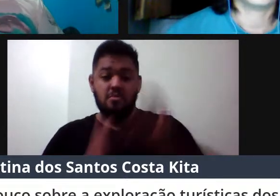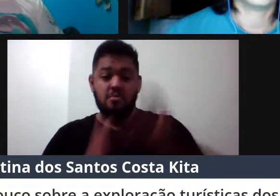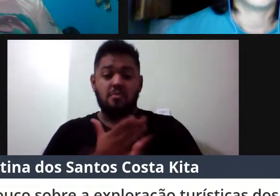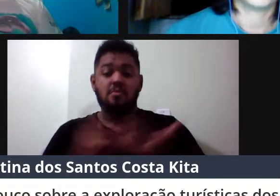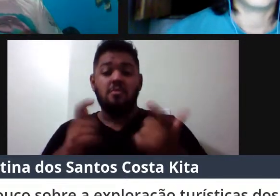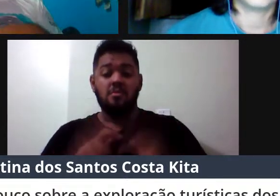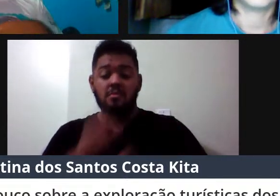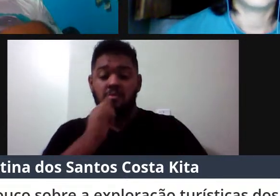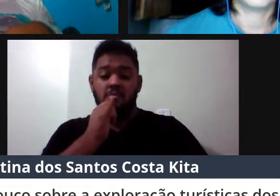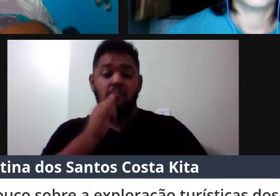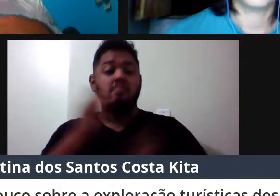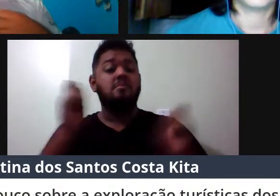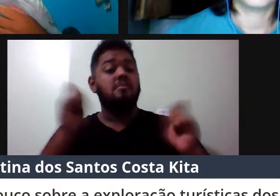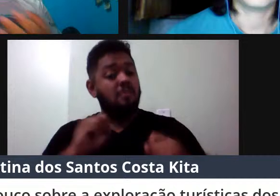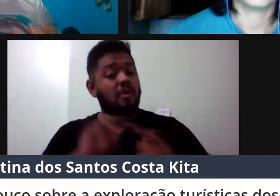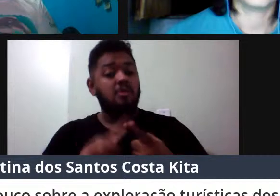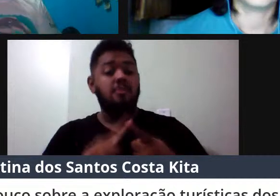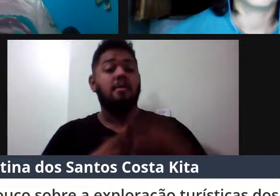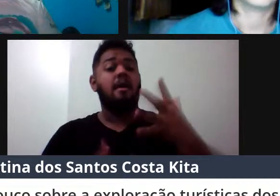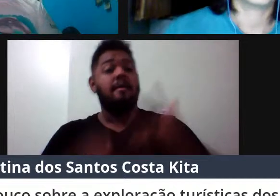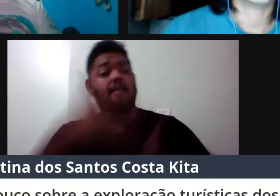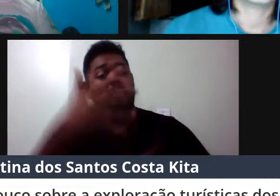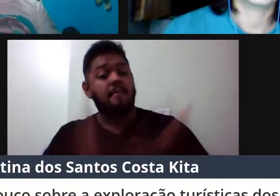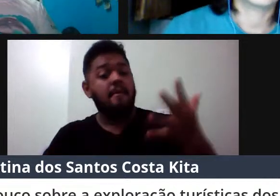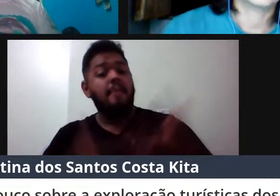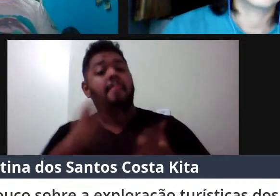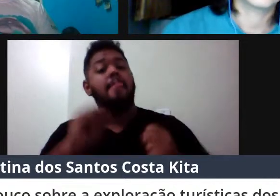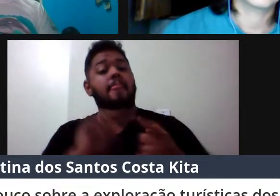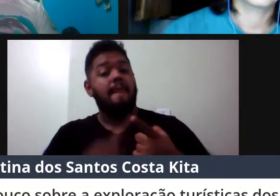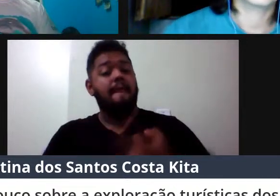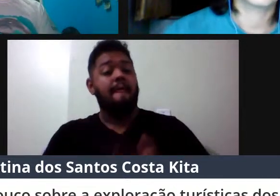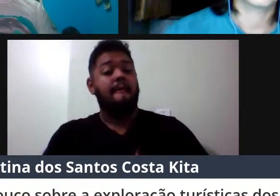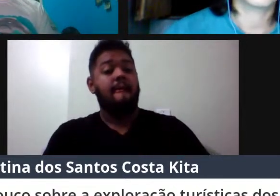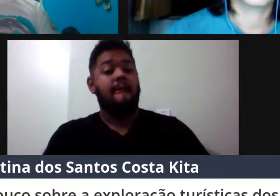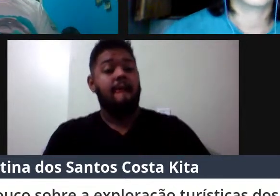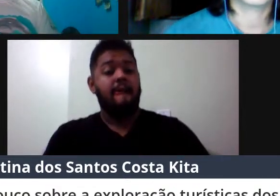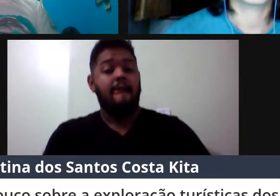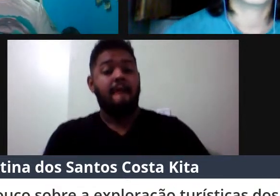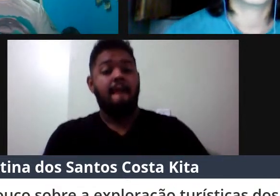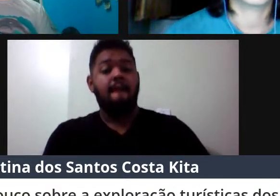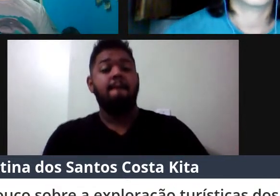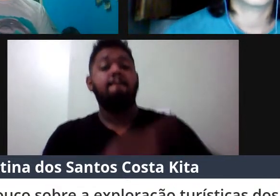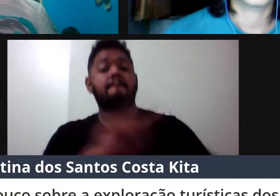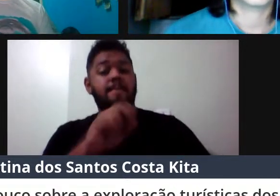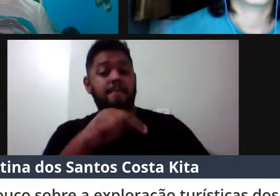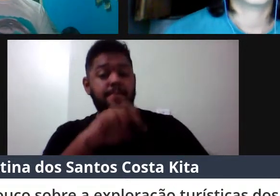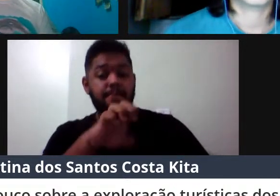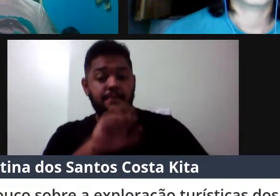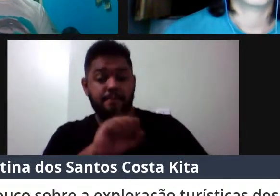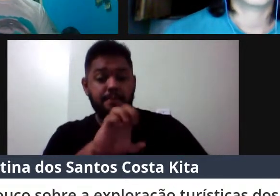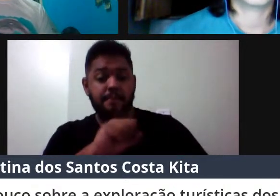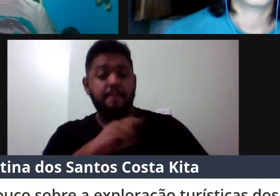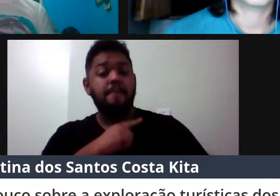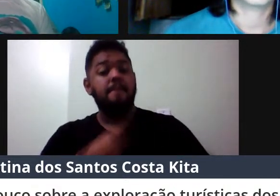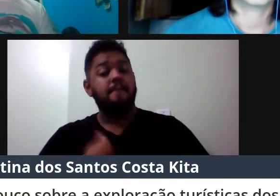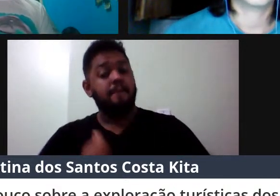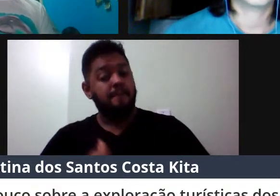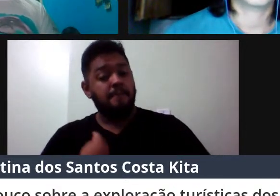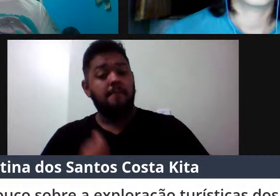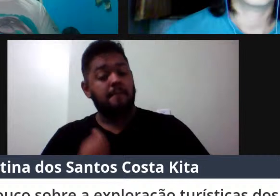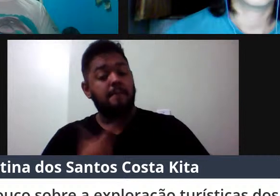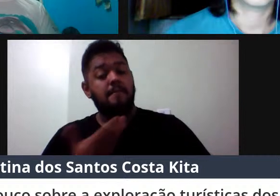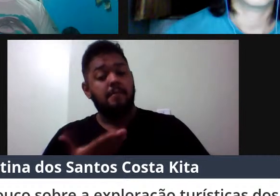isso aí pode também acarretar, não só, zoonoses, tá aí o coronavírus para provar que zoonoses existem, elas podem ser bem cruéis,